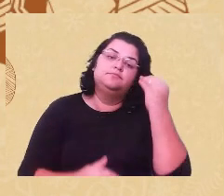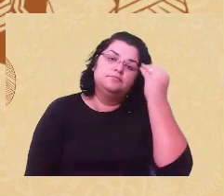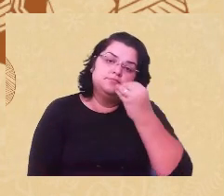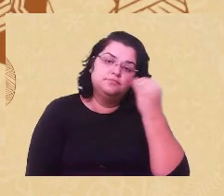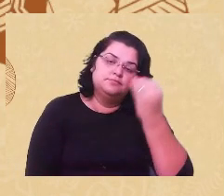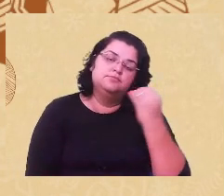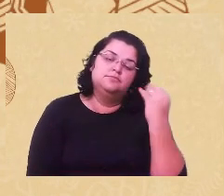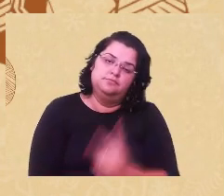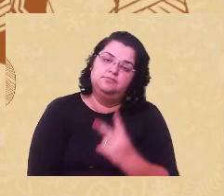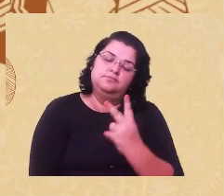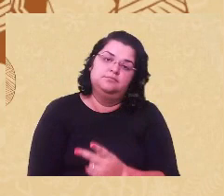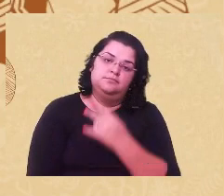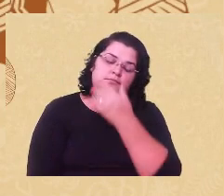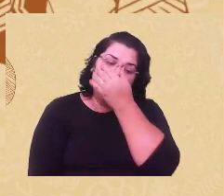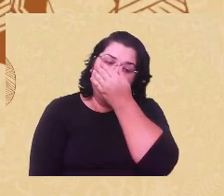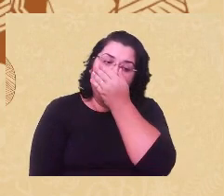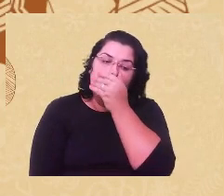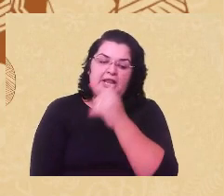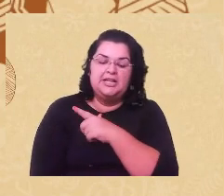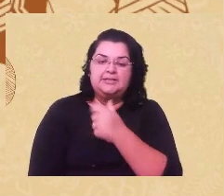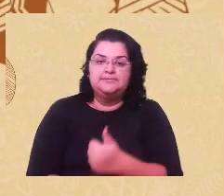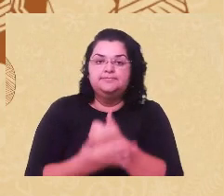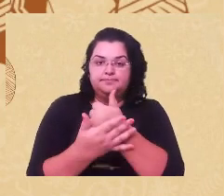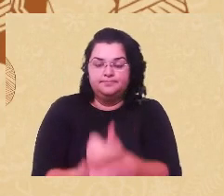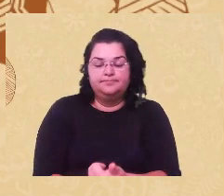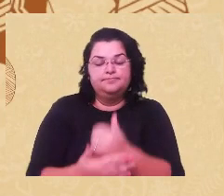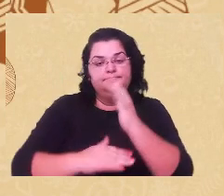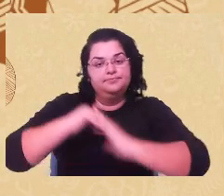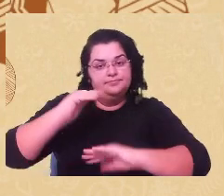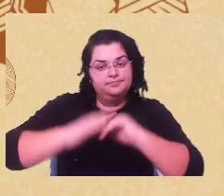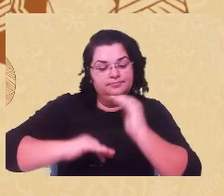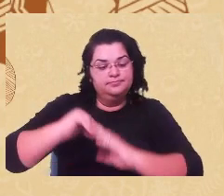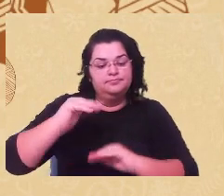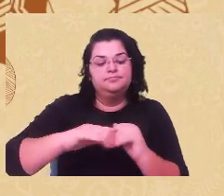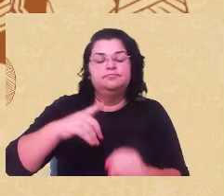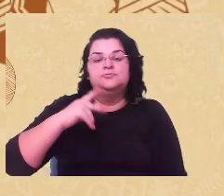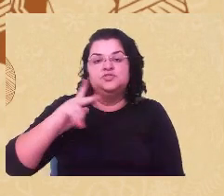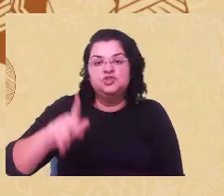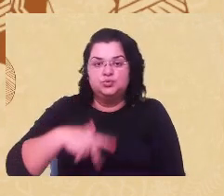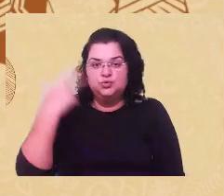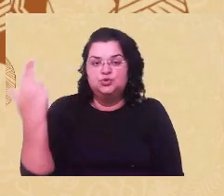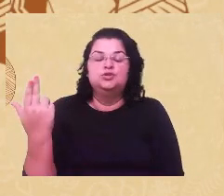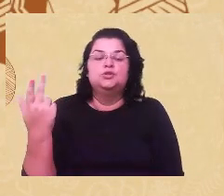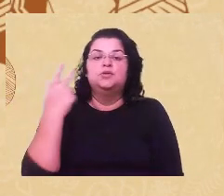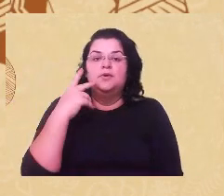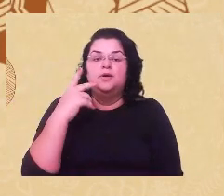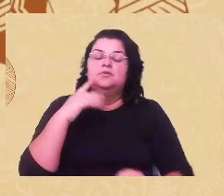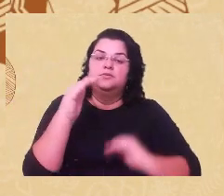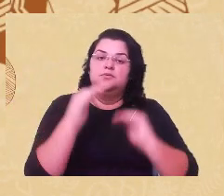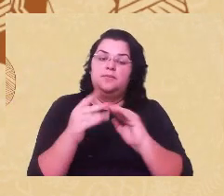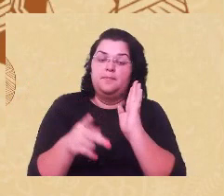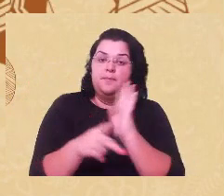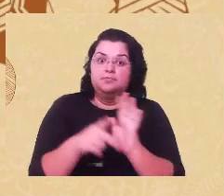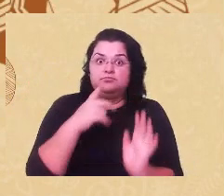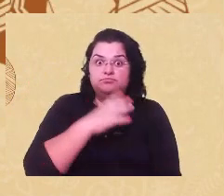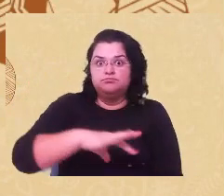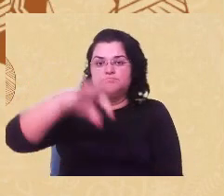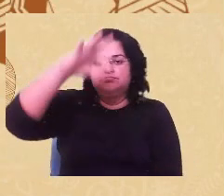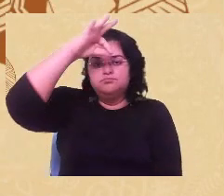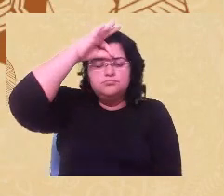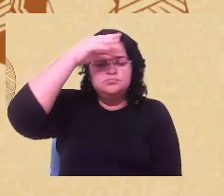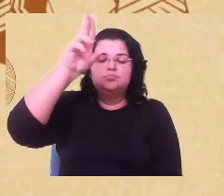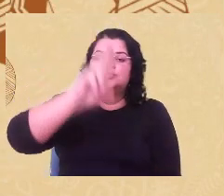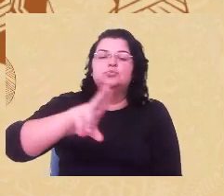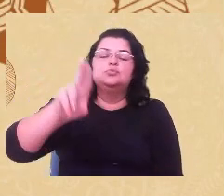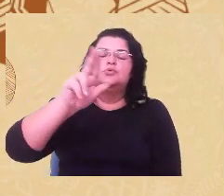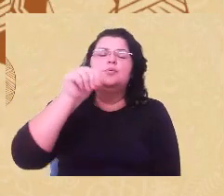que chegam, que o levam, né? A uma prática de cirurgia de fístula a vesícula vaginal, utilizando de mulheres em